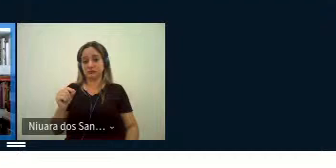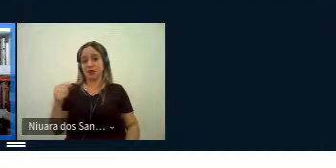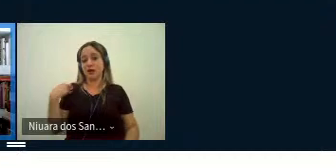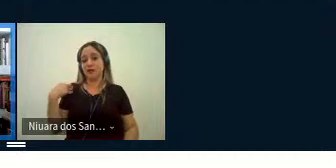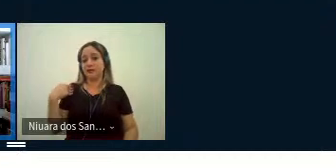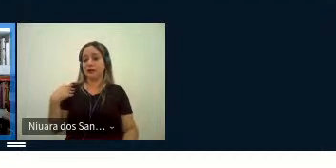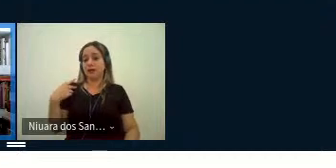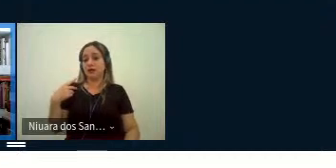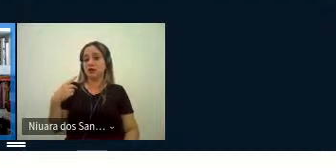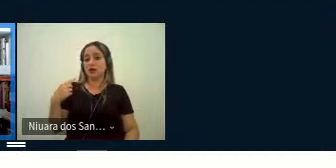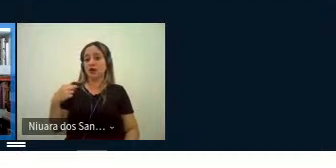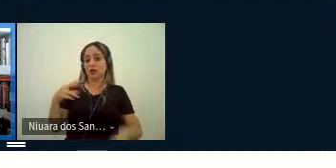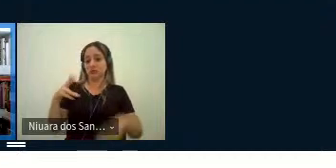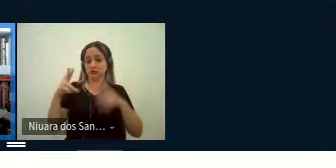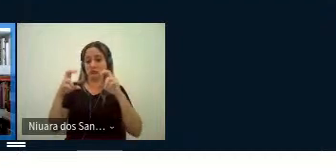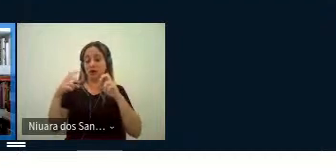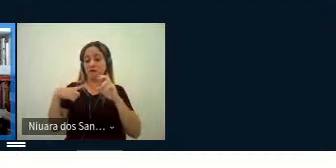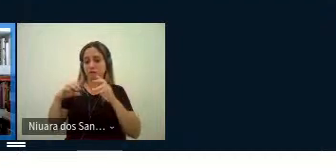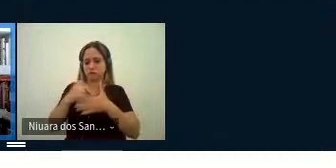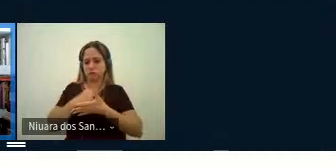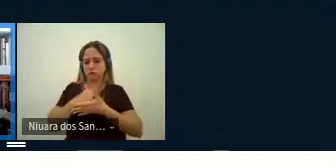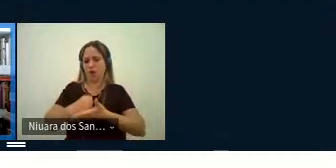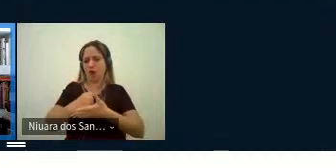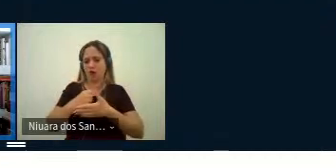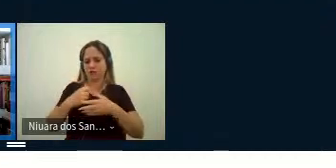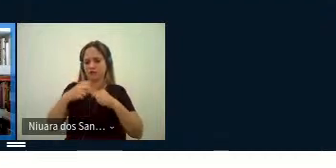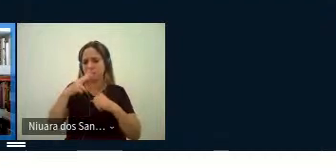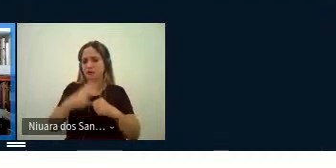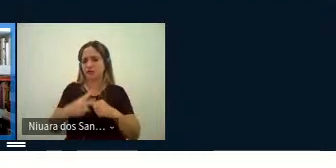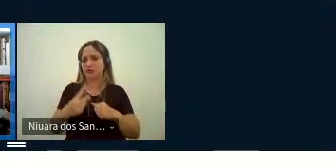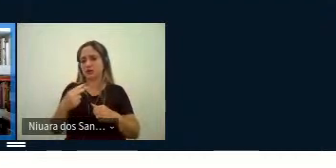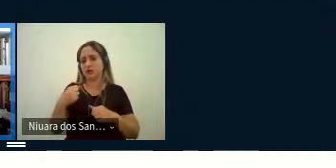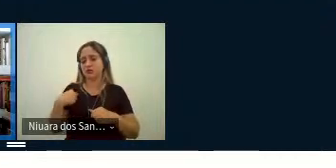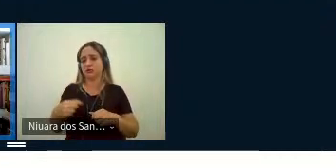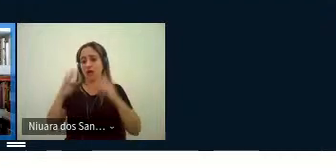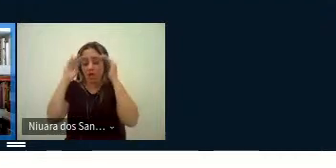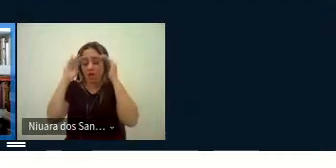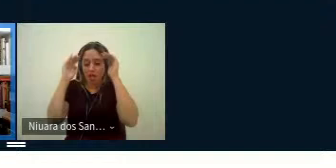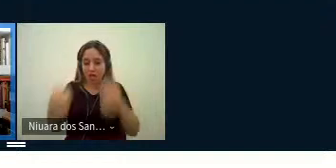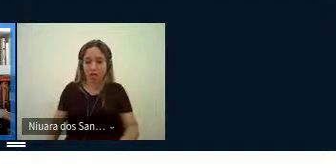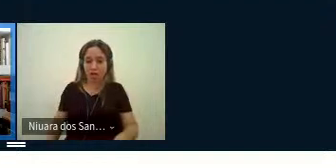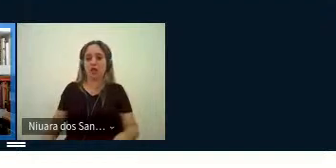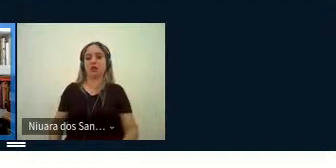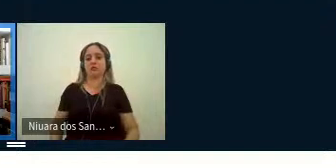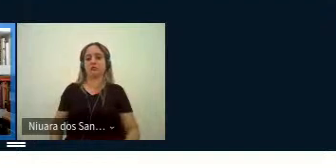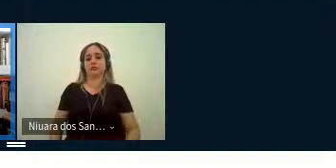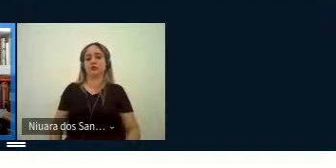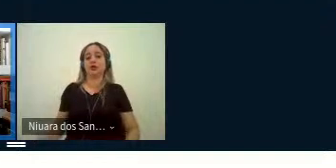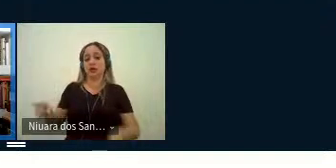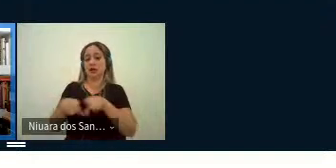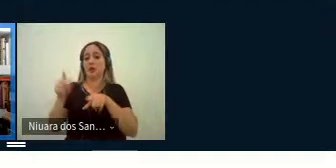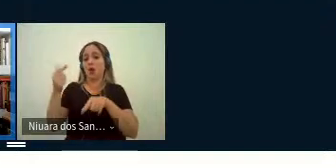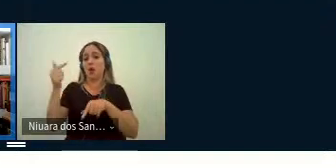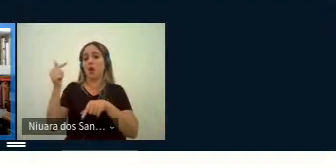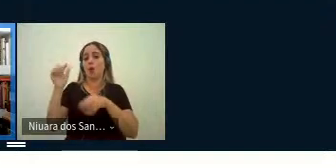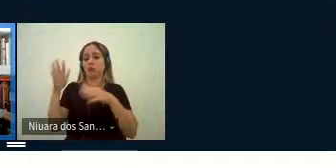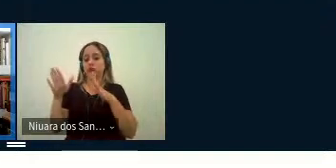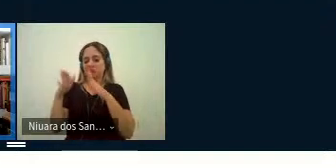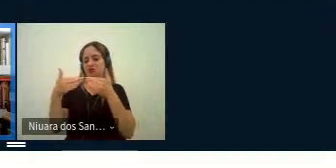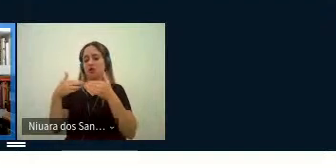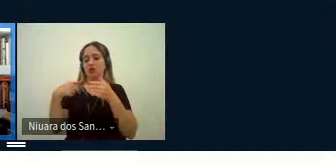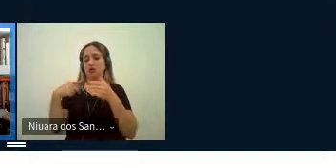esse tipo de situação vai reforçar necessariamente a subalternidade e o designo né de ofuscamento de